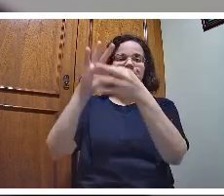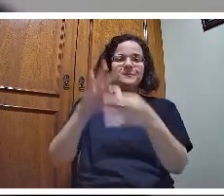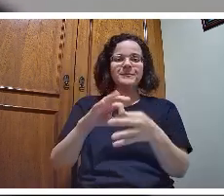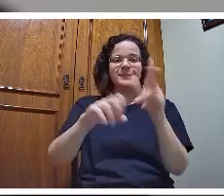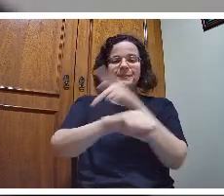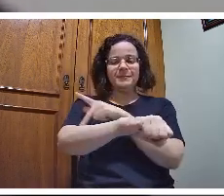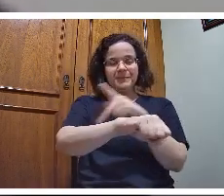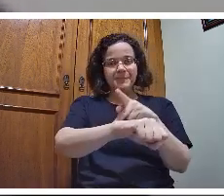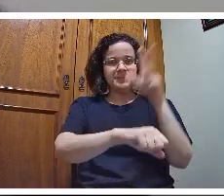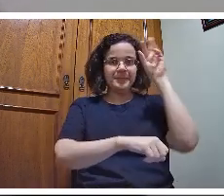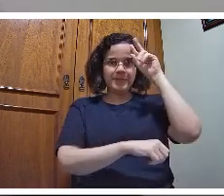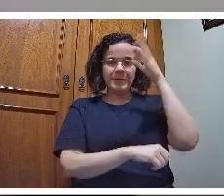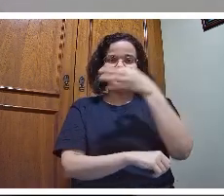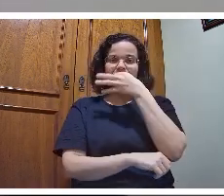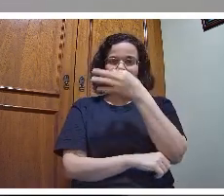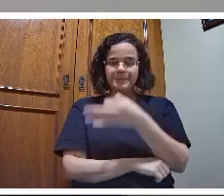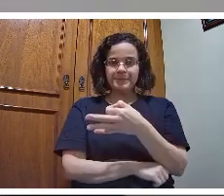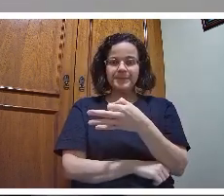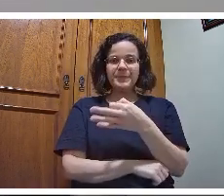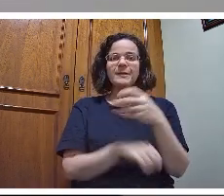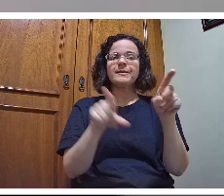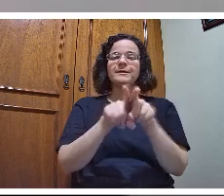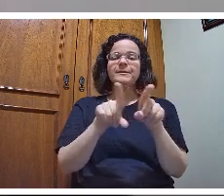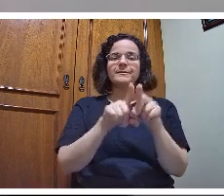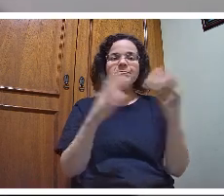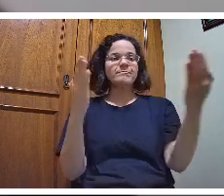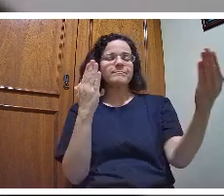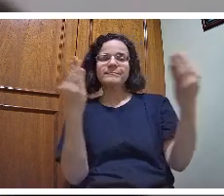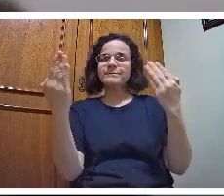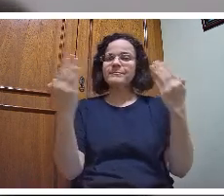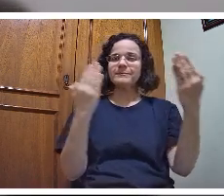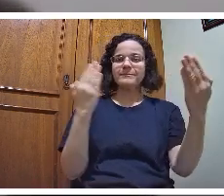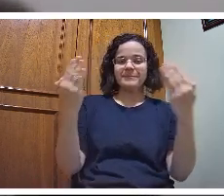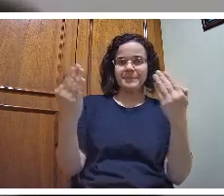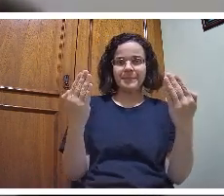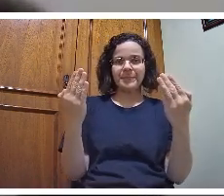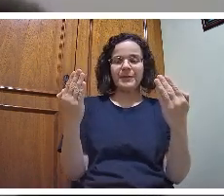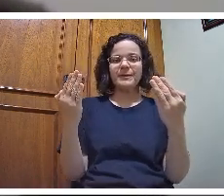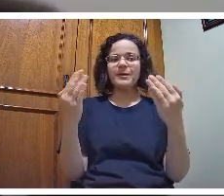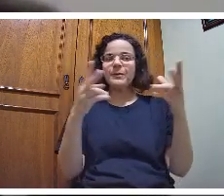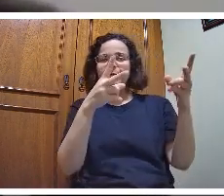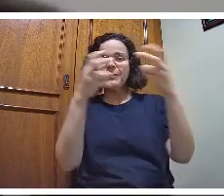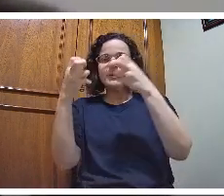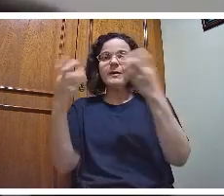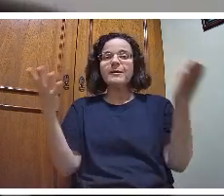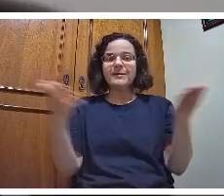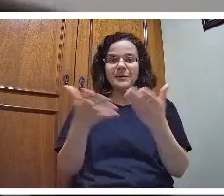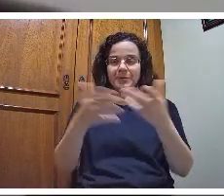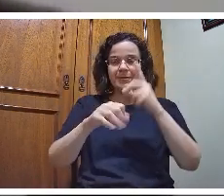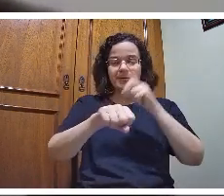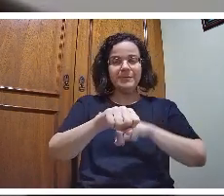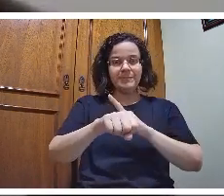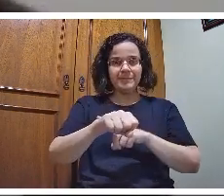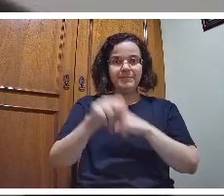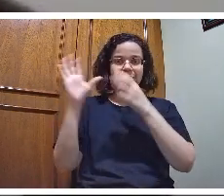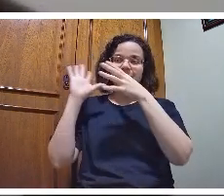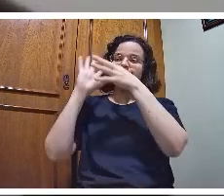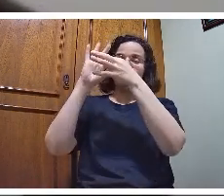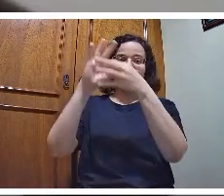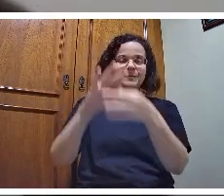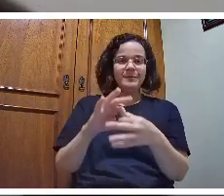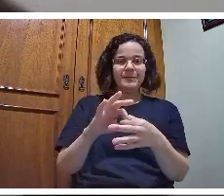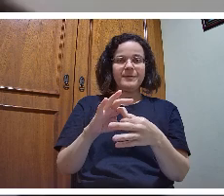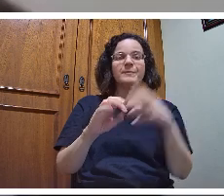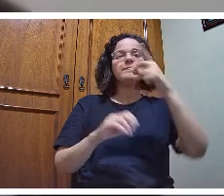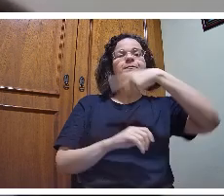relação com esse observando esse nosso momento atual nesse contexto da qual estamos vivenciando eu